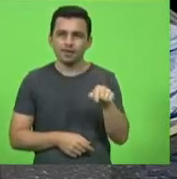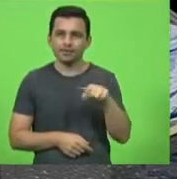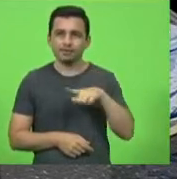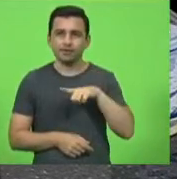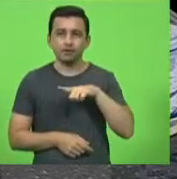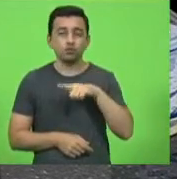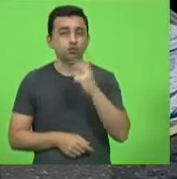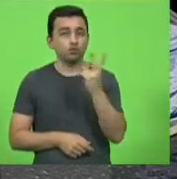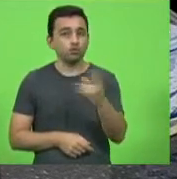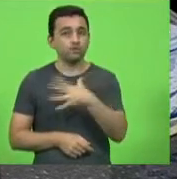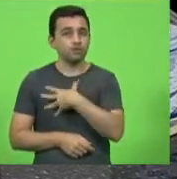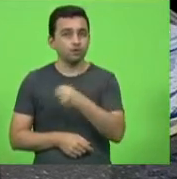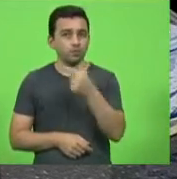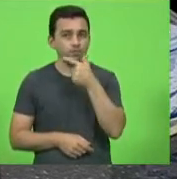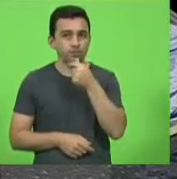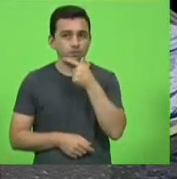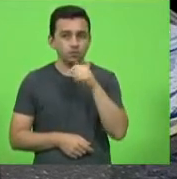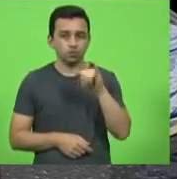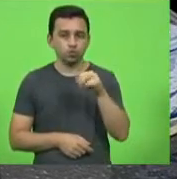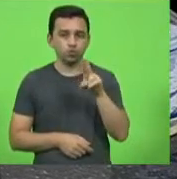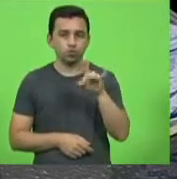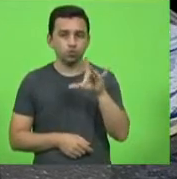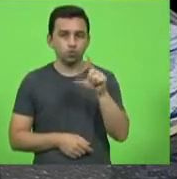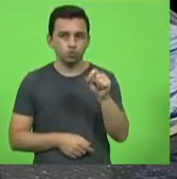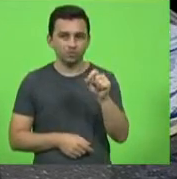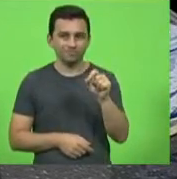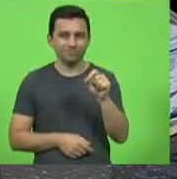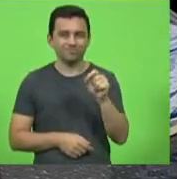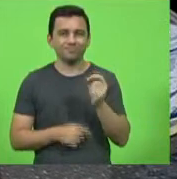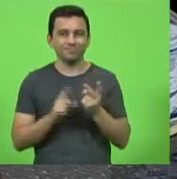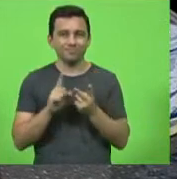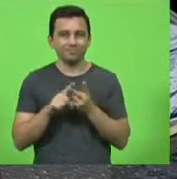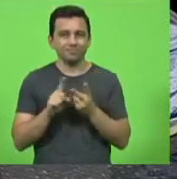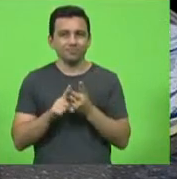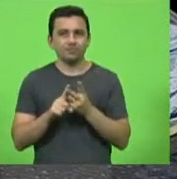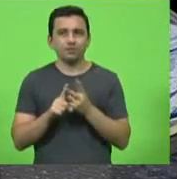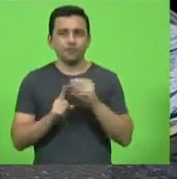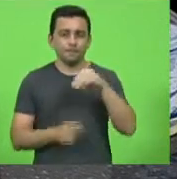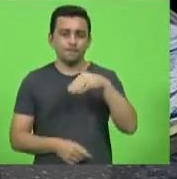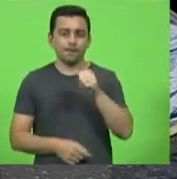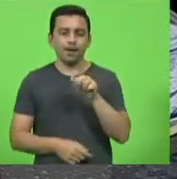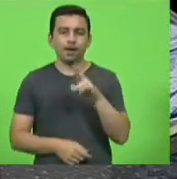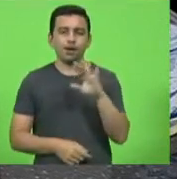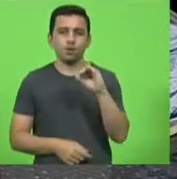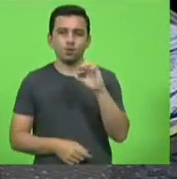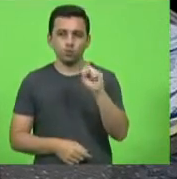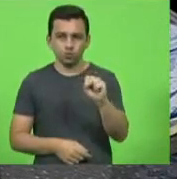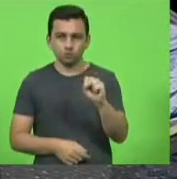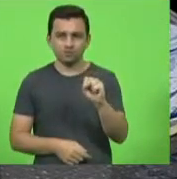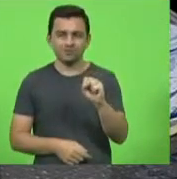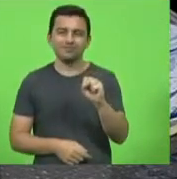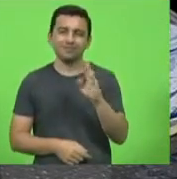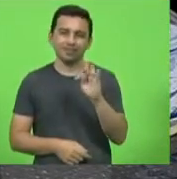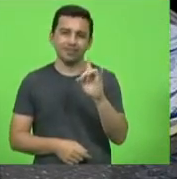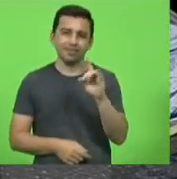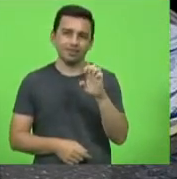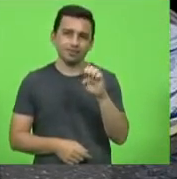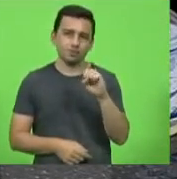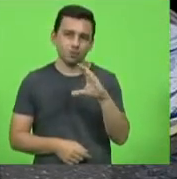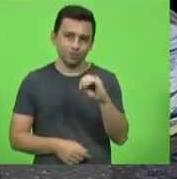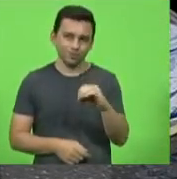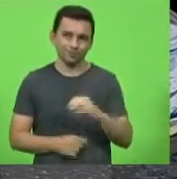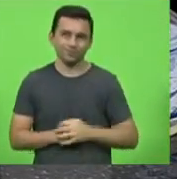filhos homens Júlio Tedesco e Marcos Tedesco Marcos já nos